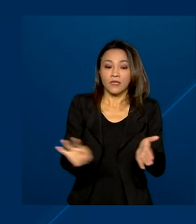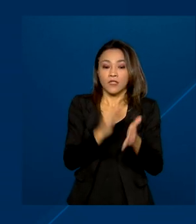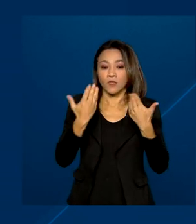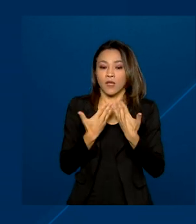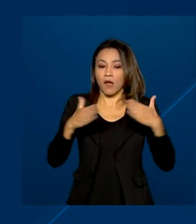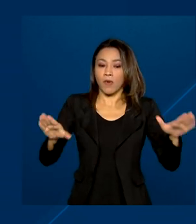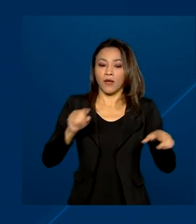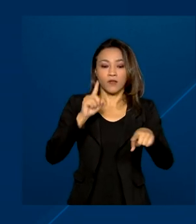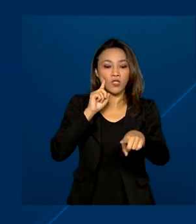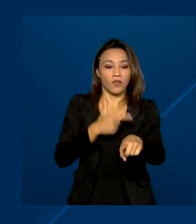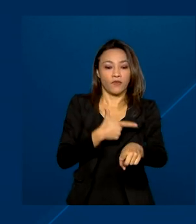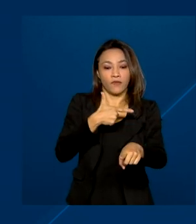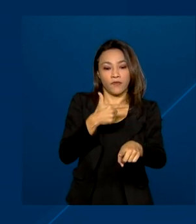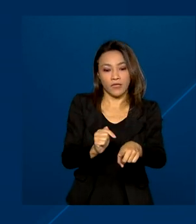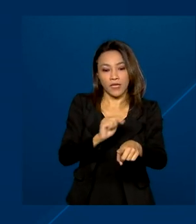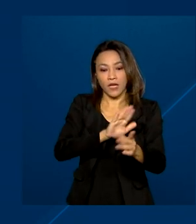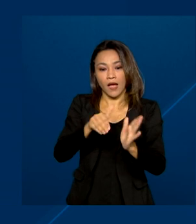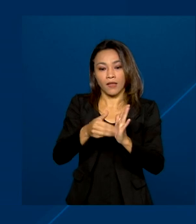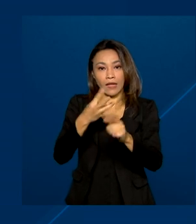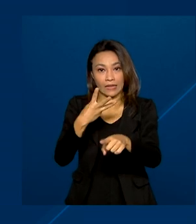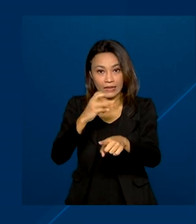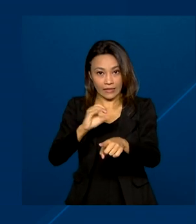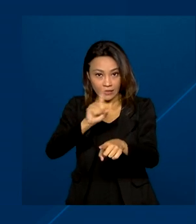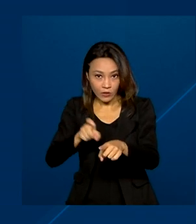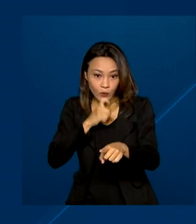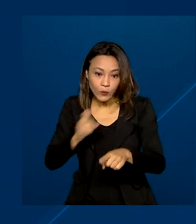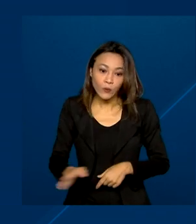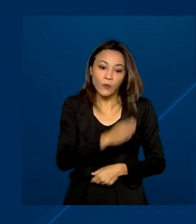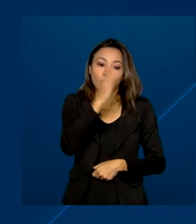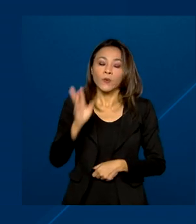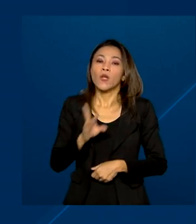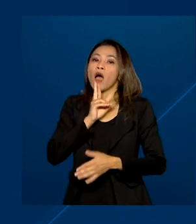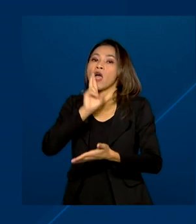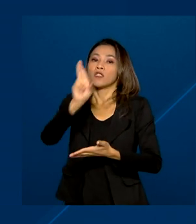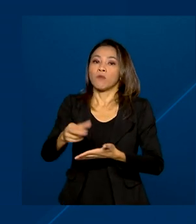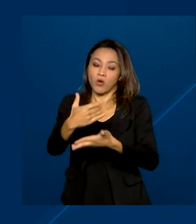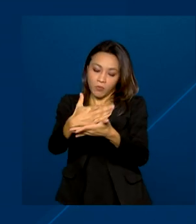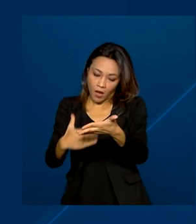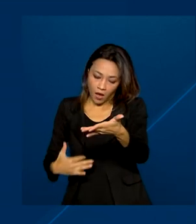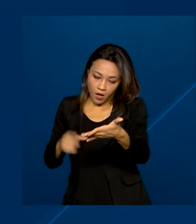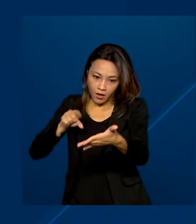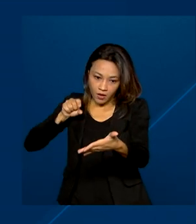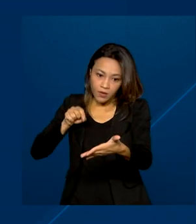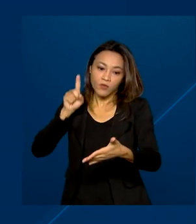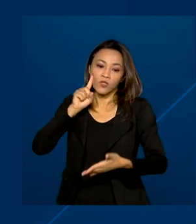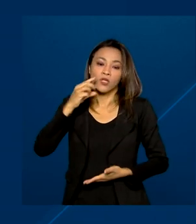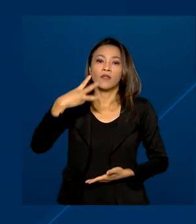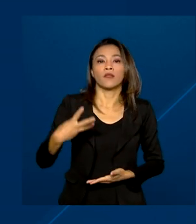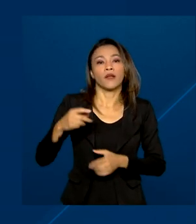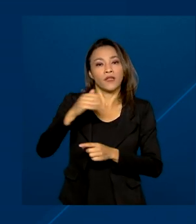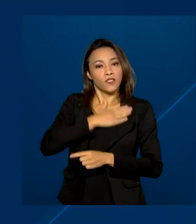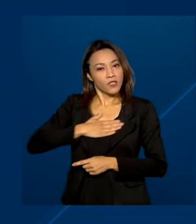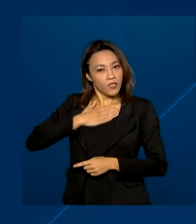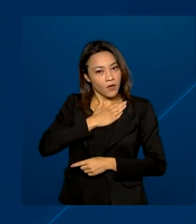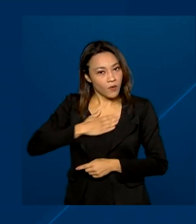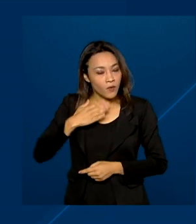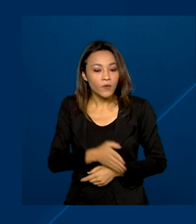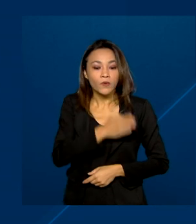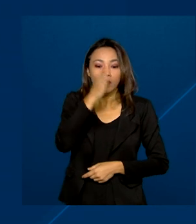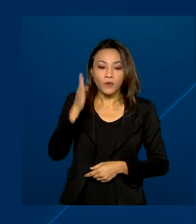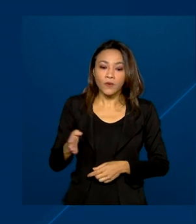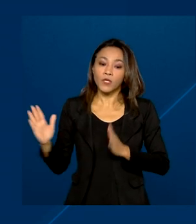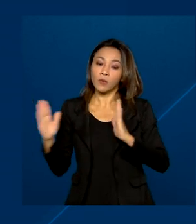27 a 30 de julho. O resultado dos pré-selecionados será em 3 de agosto. E o prazo para a